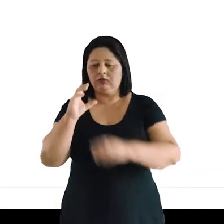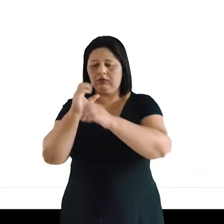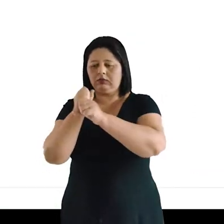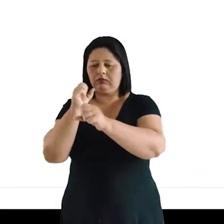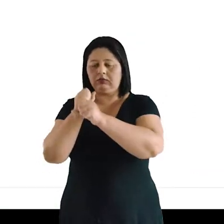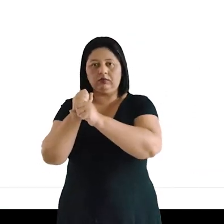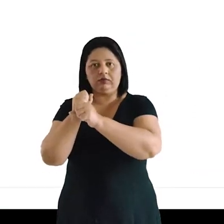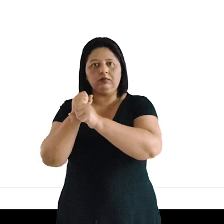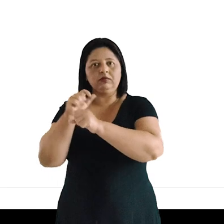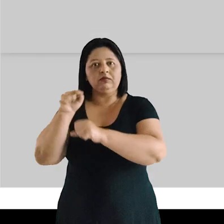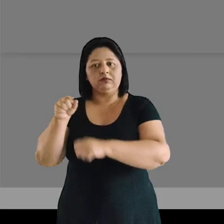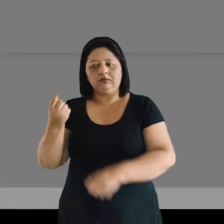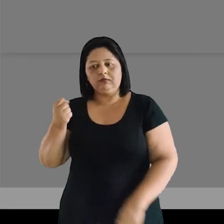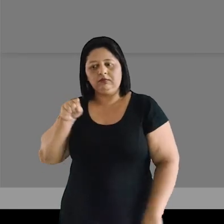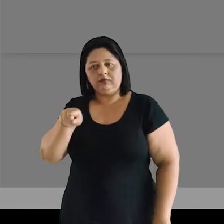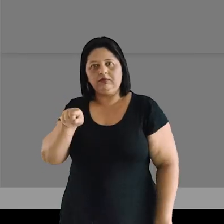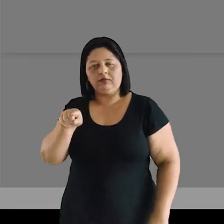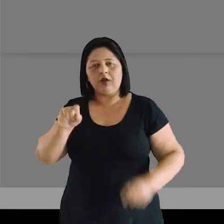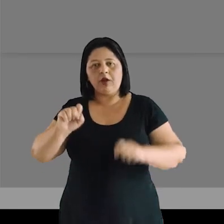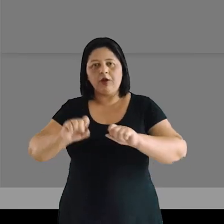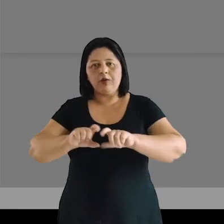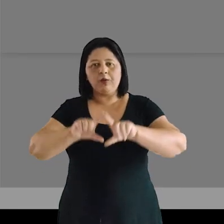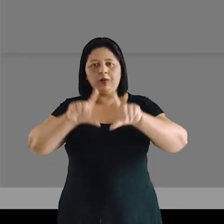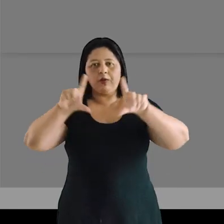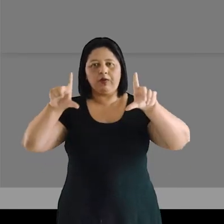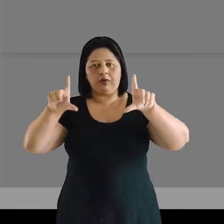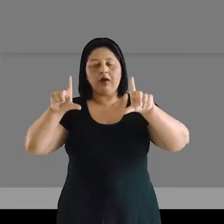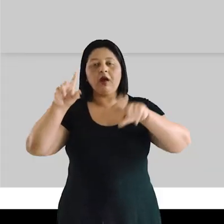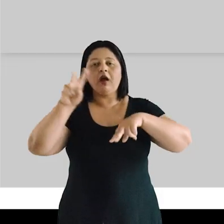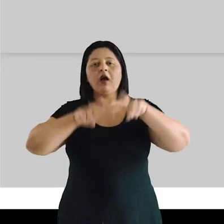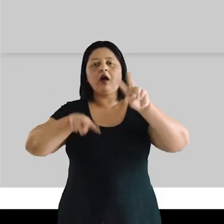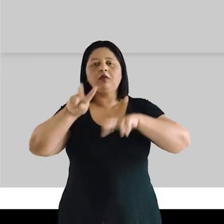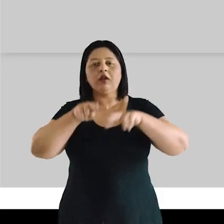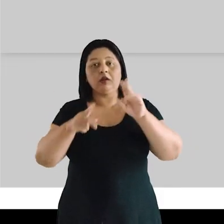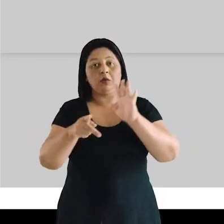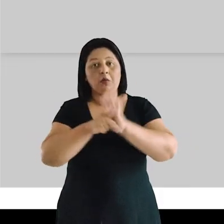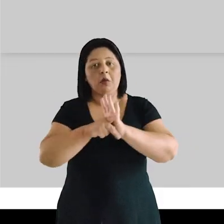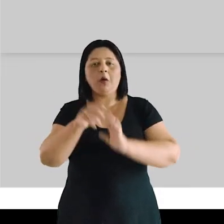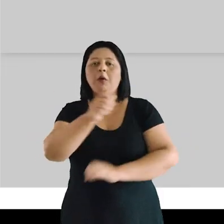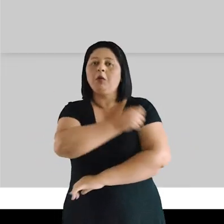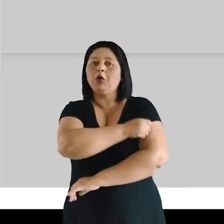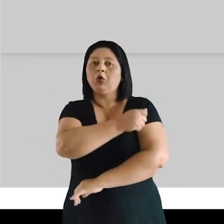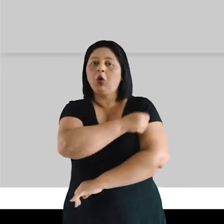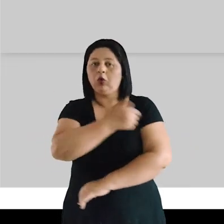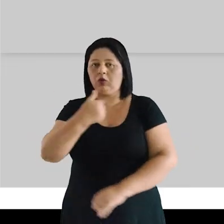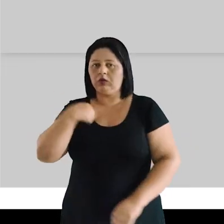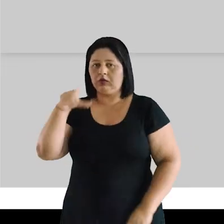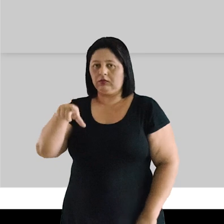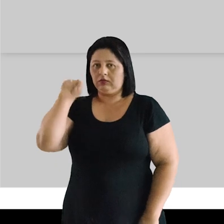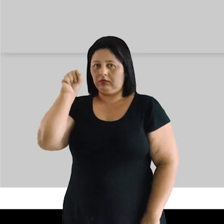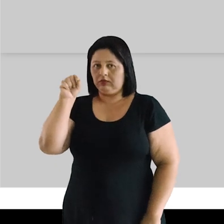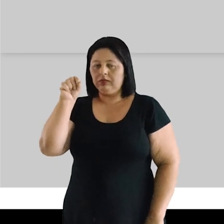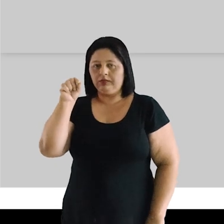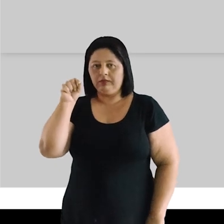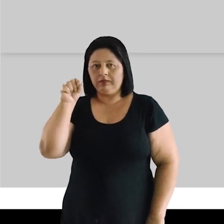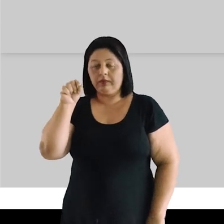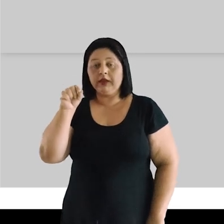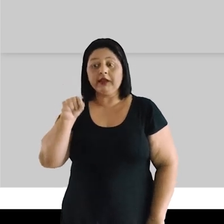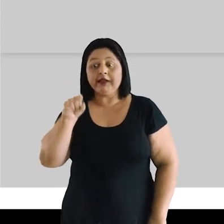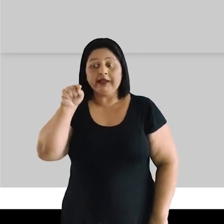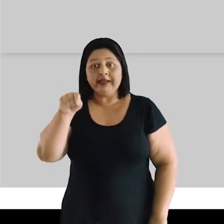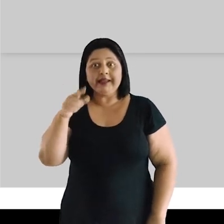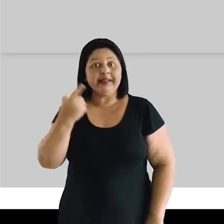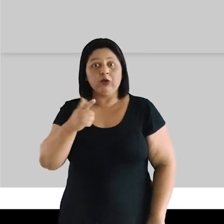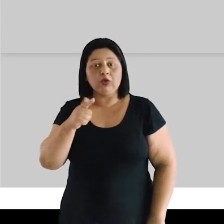em nota e vai abrir a janela de avaliação desse estudante. No caso aqui, como não se trata de um arquivo